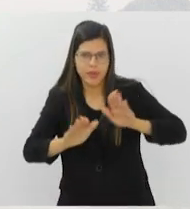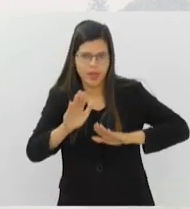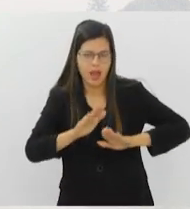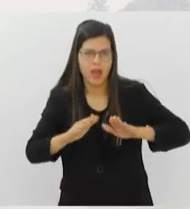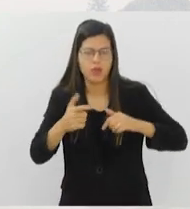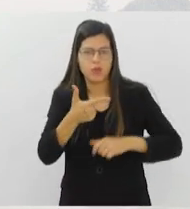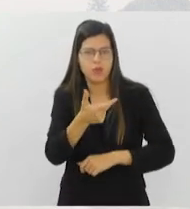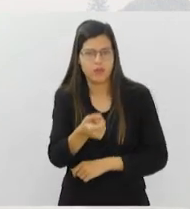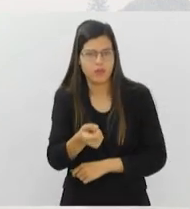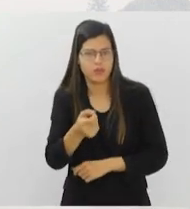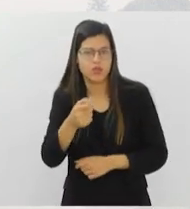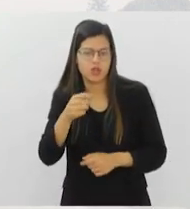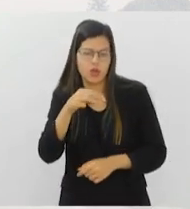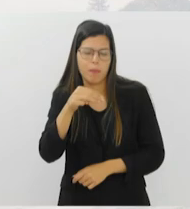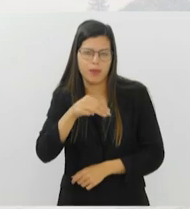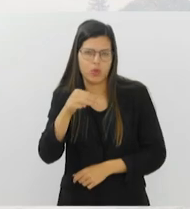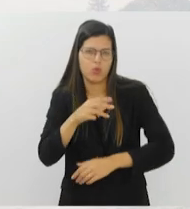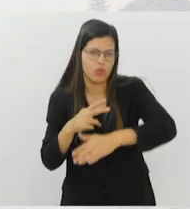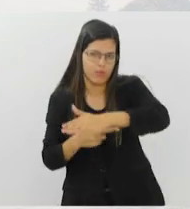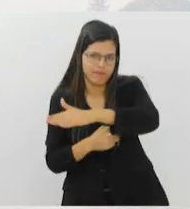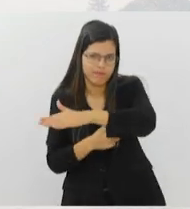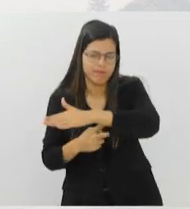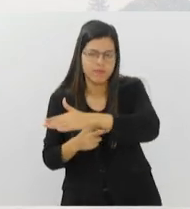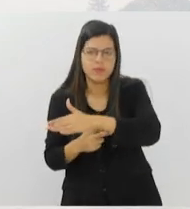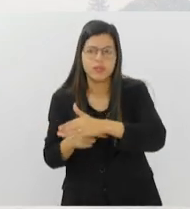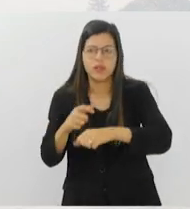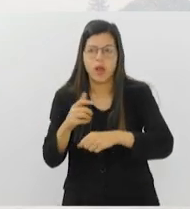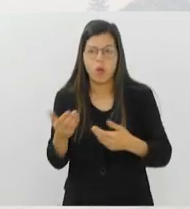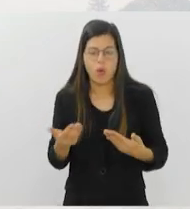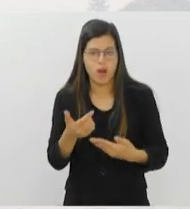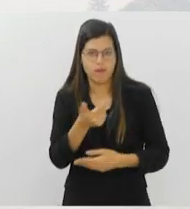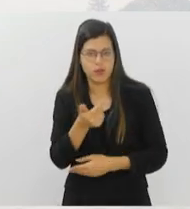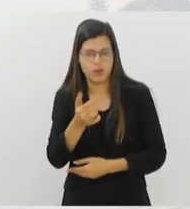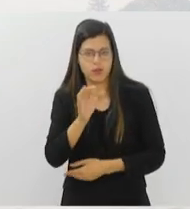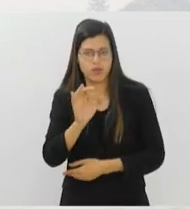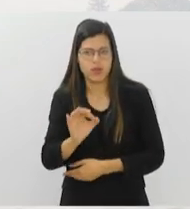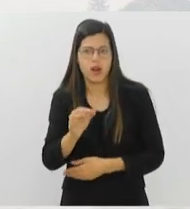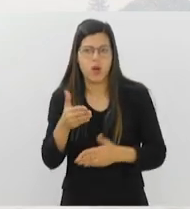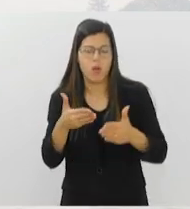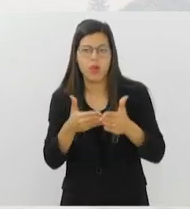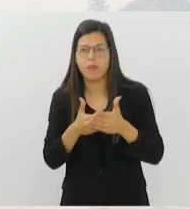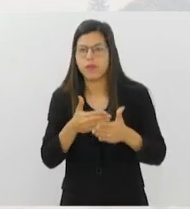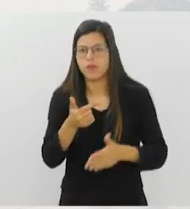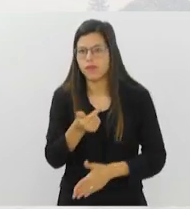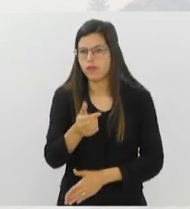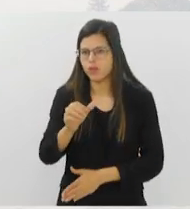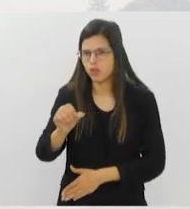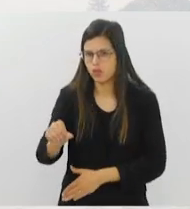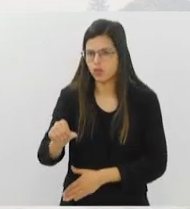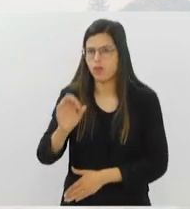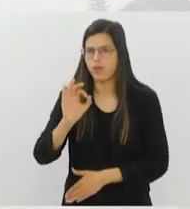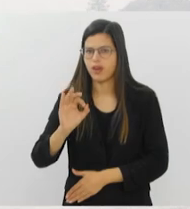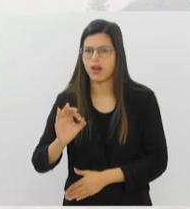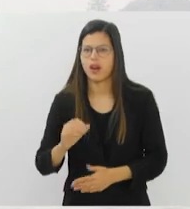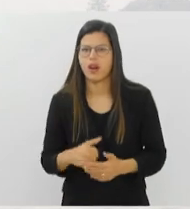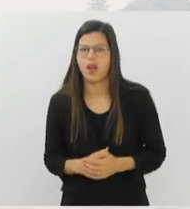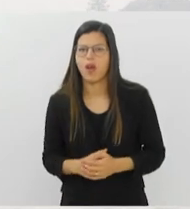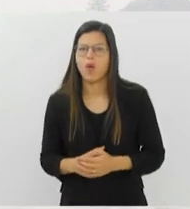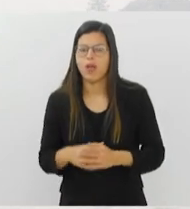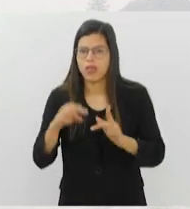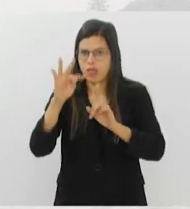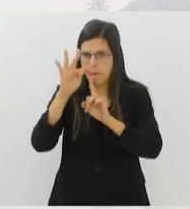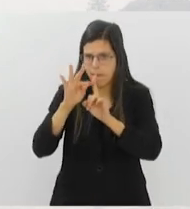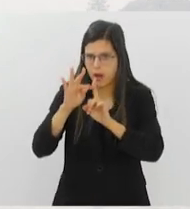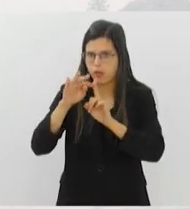momento para o Rio de Janeiro. Nesse momento faz 22 graus, a máxima prevista para hoje é de 29 graus. Caiu bem a temperatura